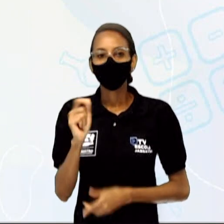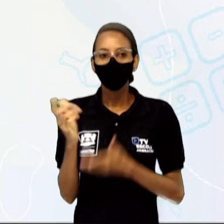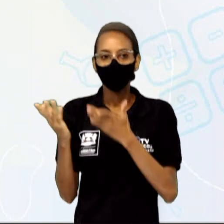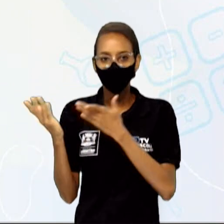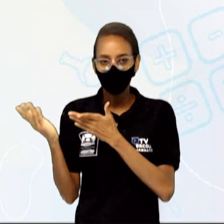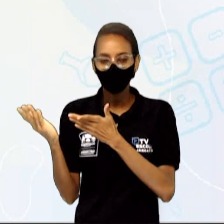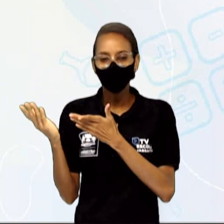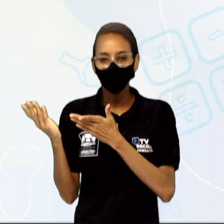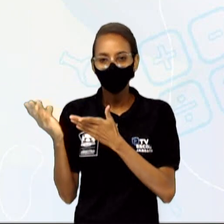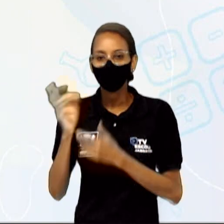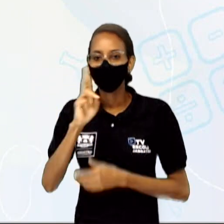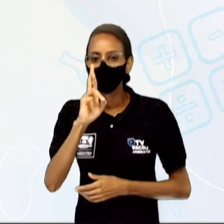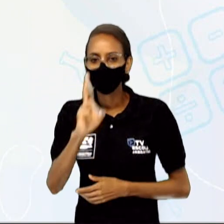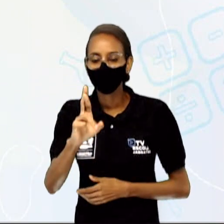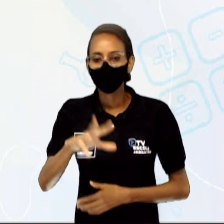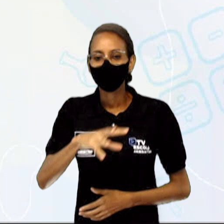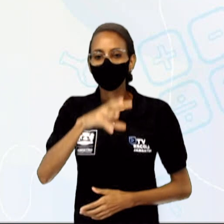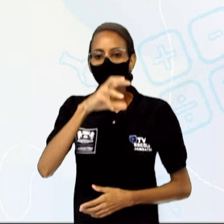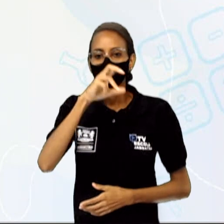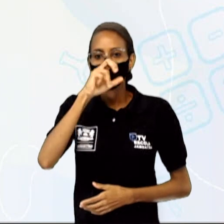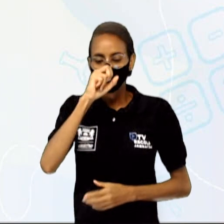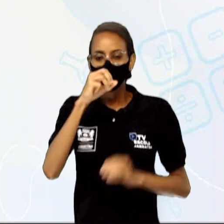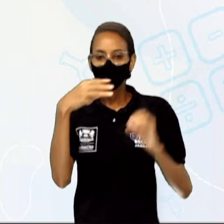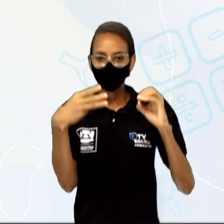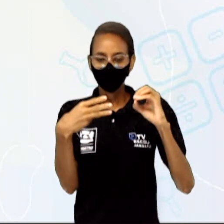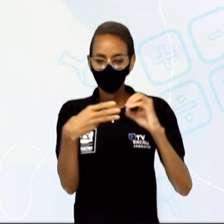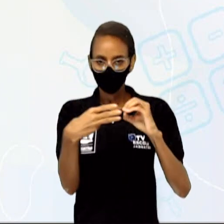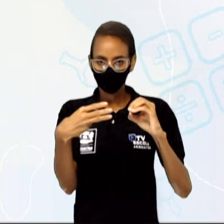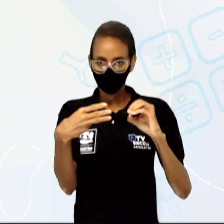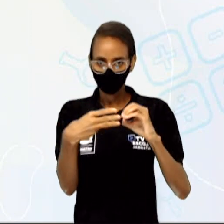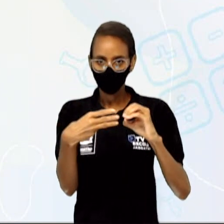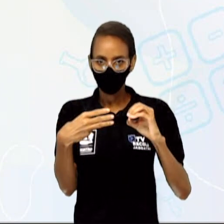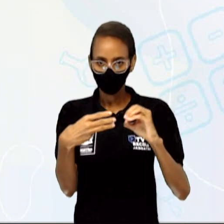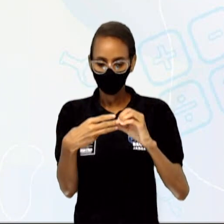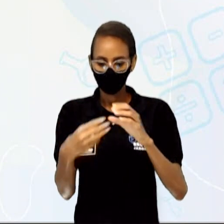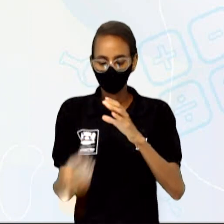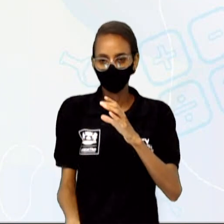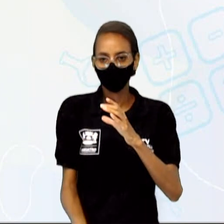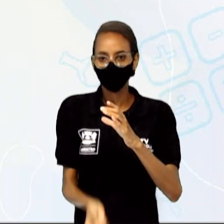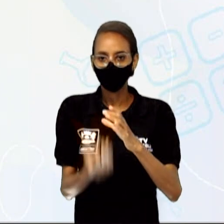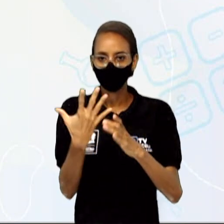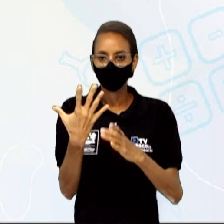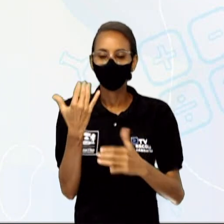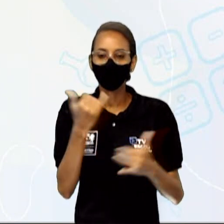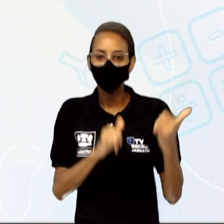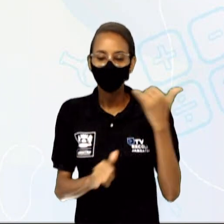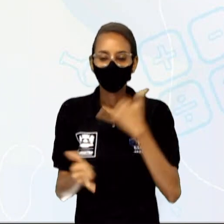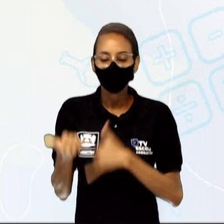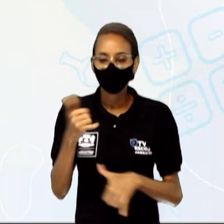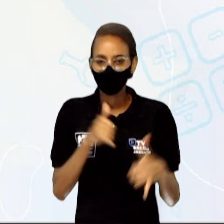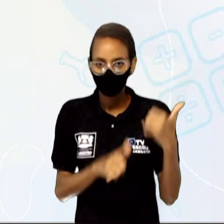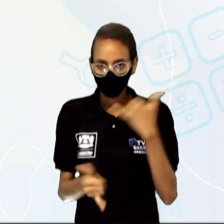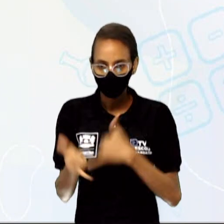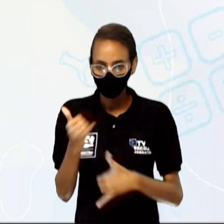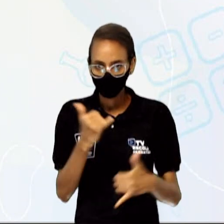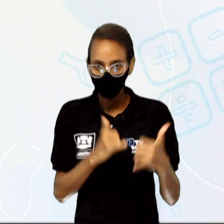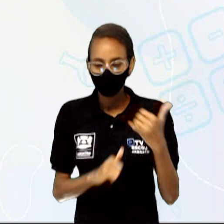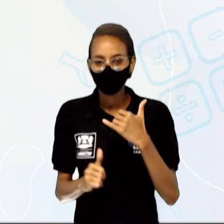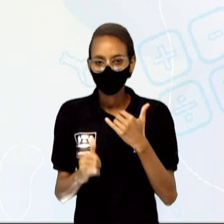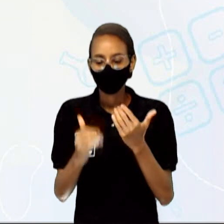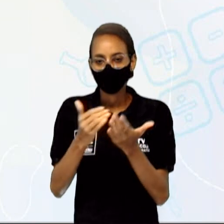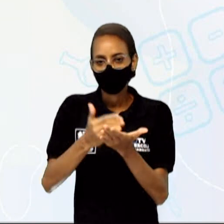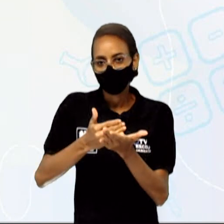responsável pela respiração celular, ou seja, pela produção de energia a partir dos compostos